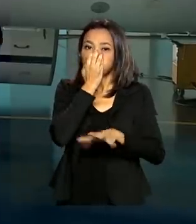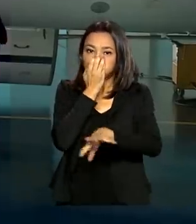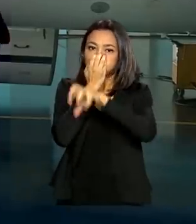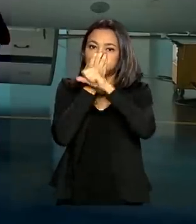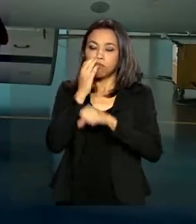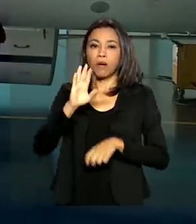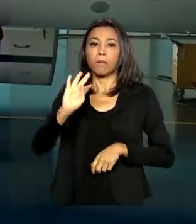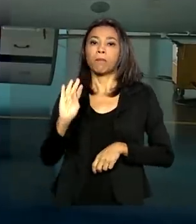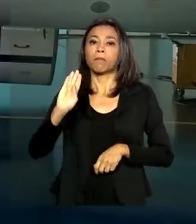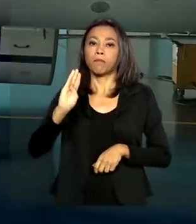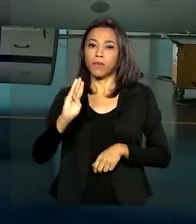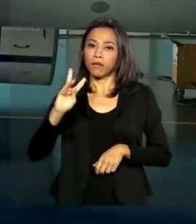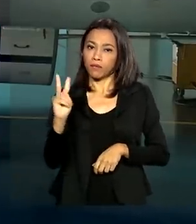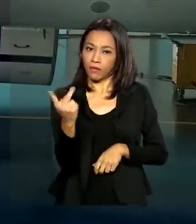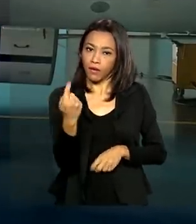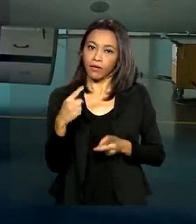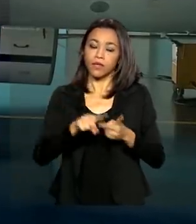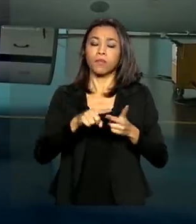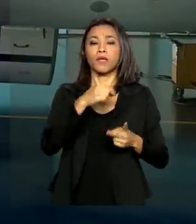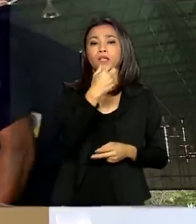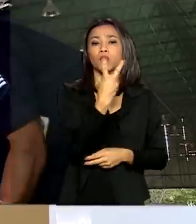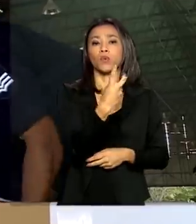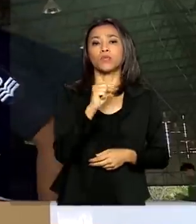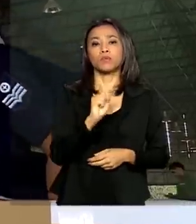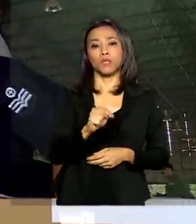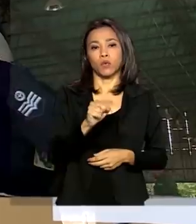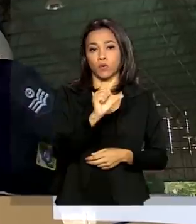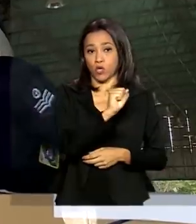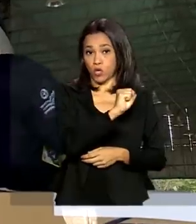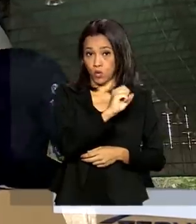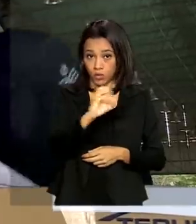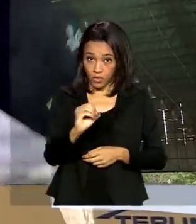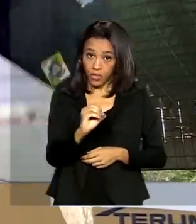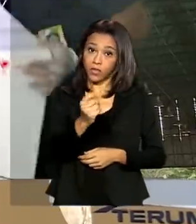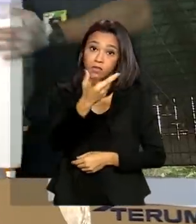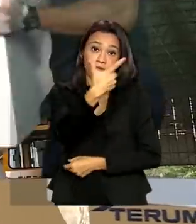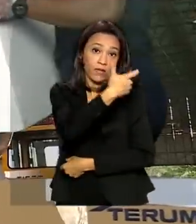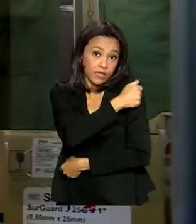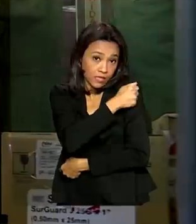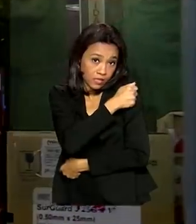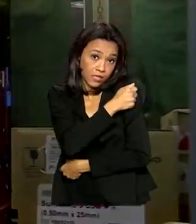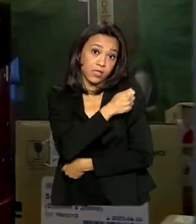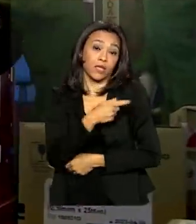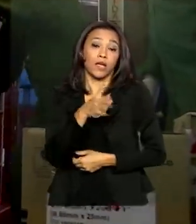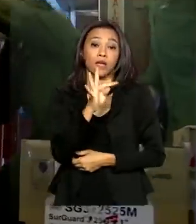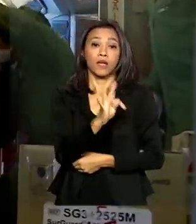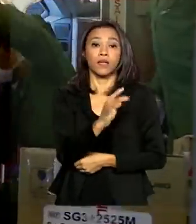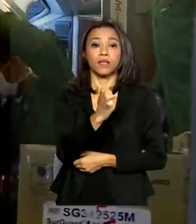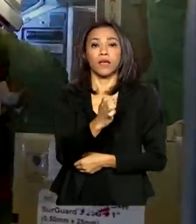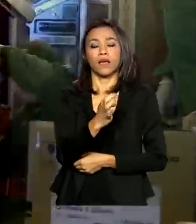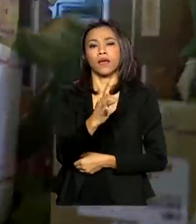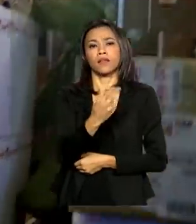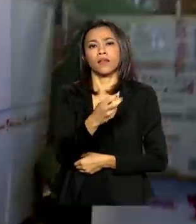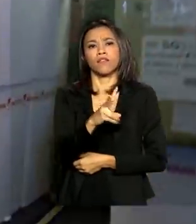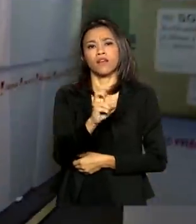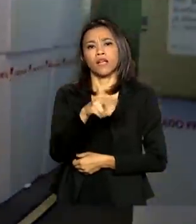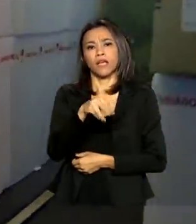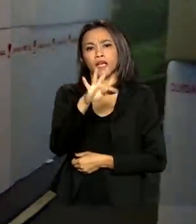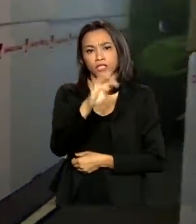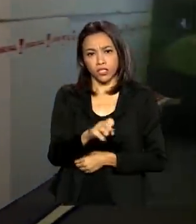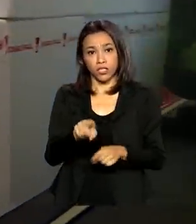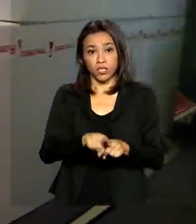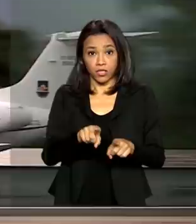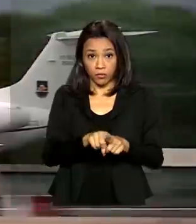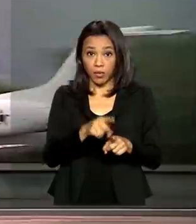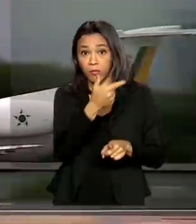Belo Horizonte, além de 2.800 doses de vacinas tetravalente e contra a influenza para as capitais